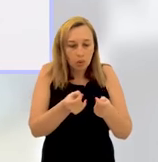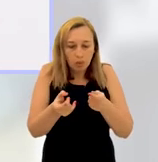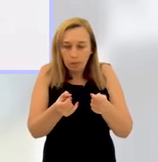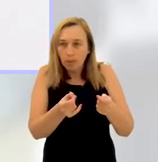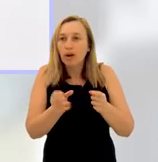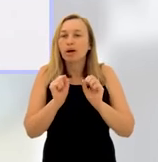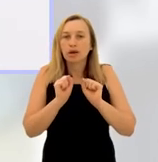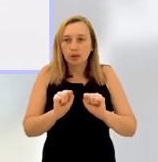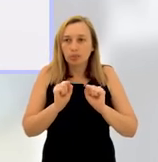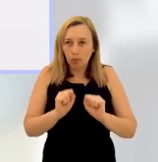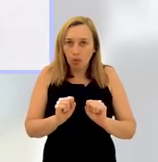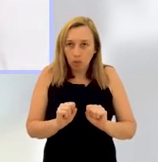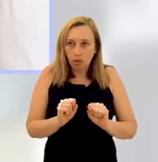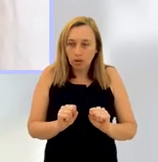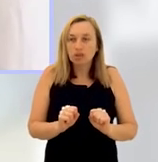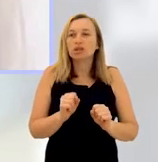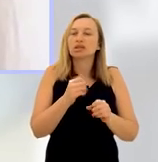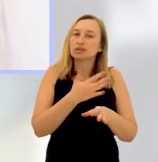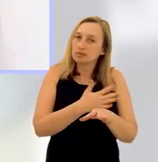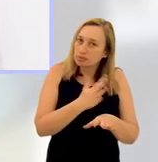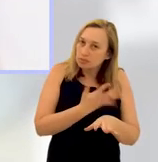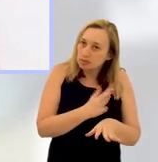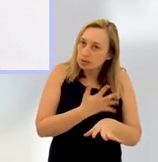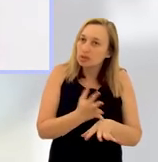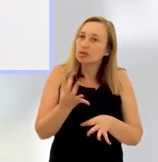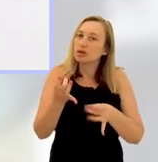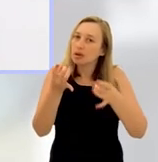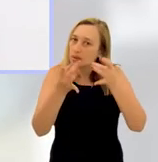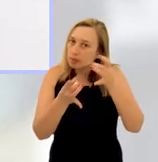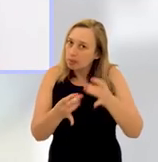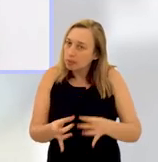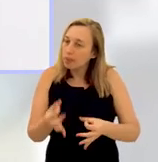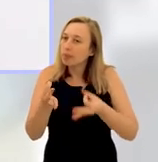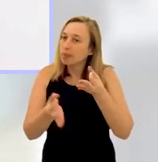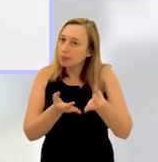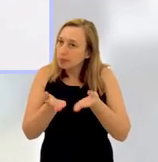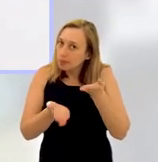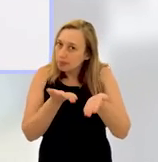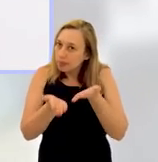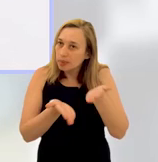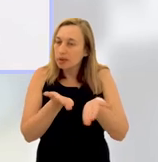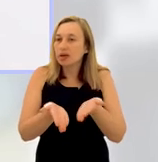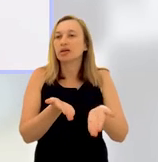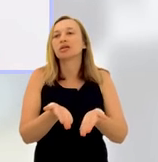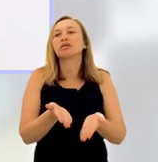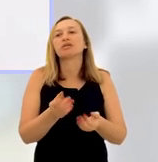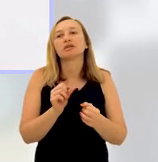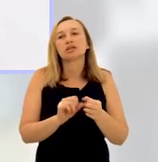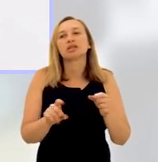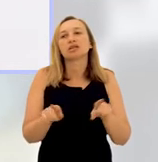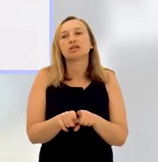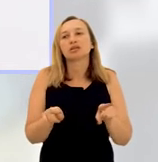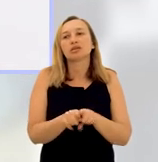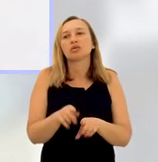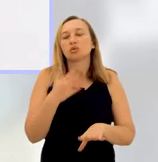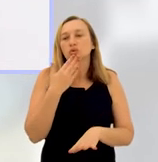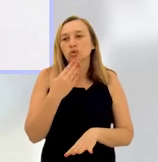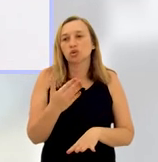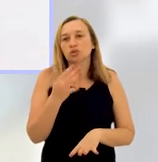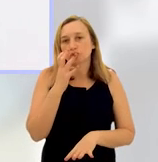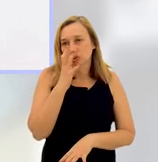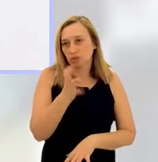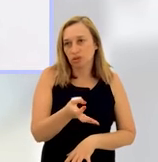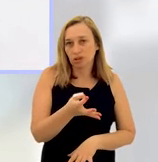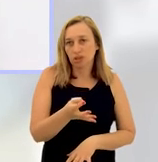podem, eventualmente, desde que seja muito bem trabalhado, muito bem feito, estar ali fazendo também